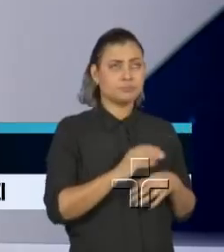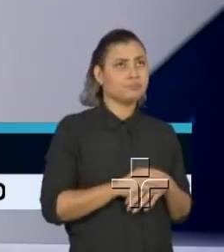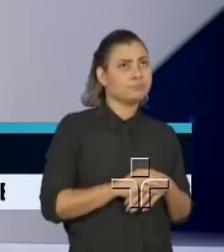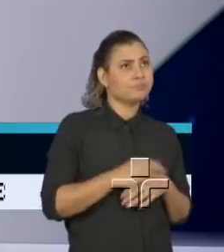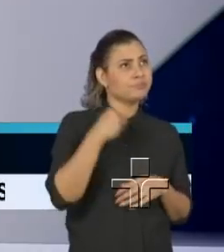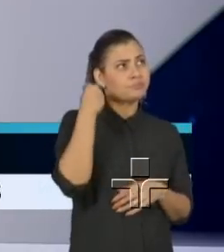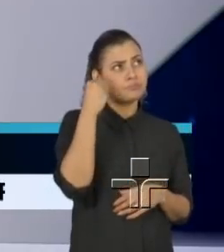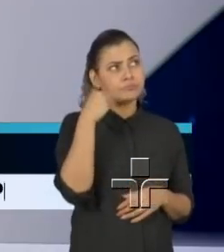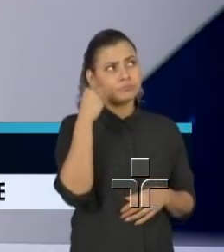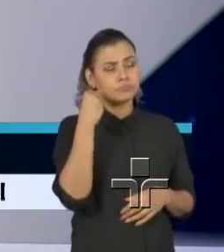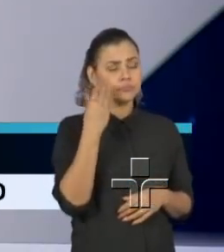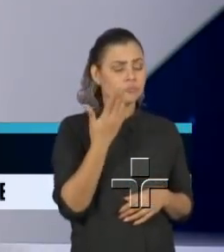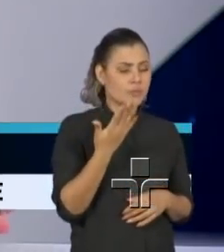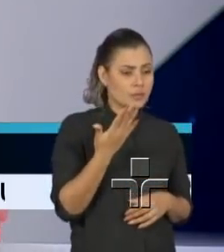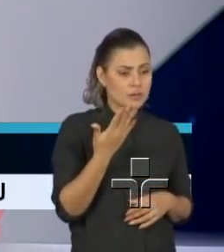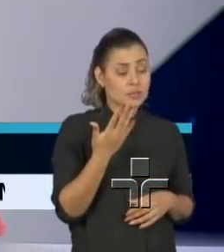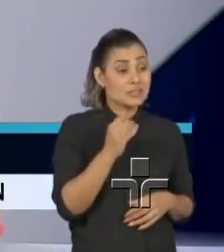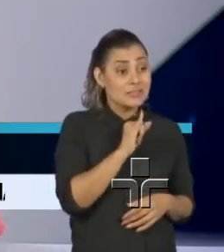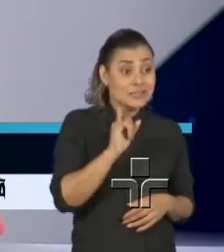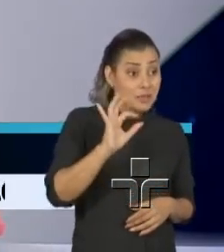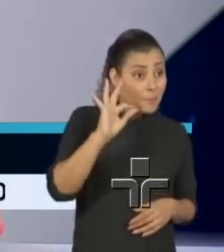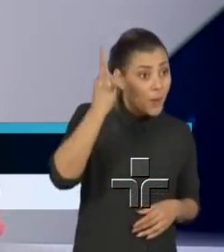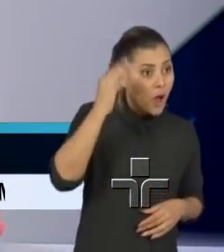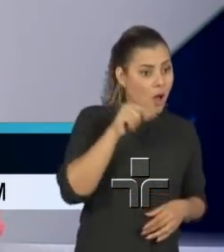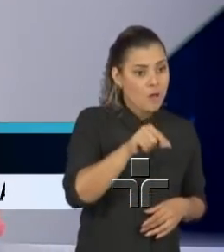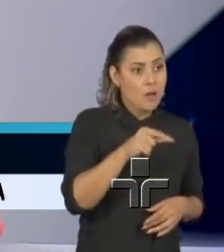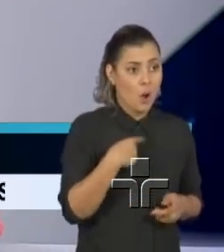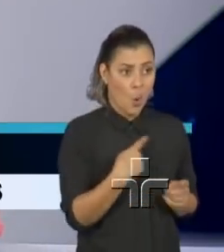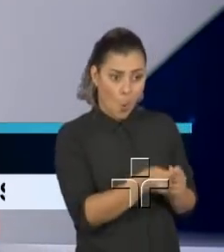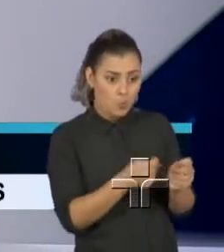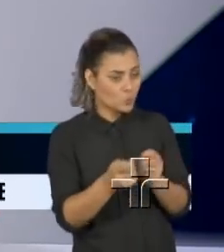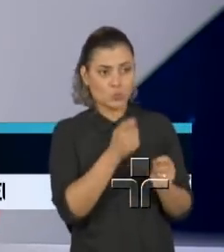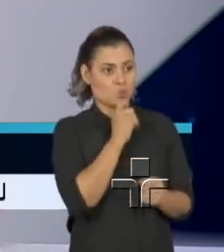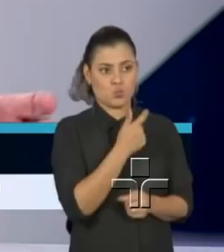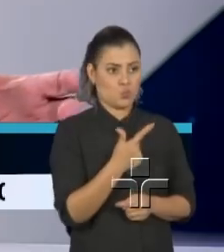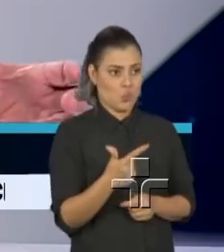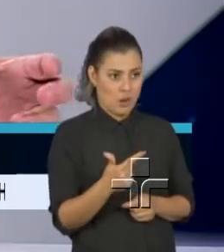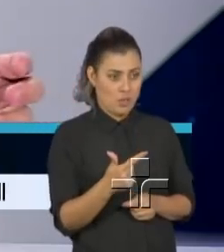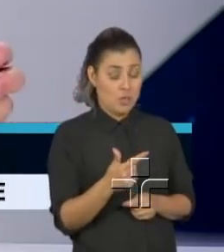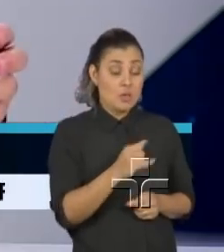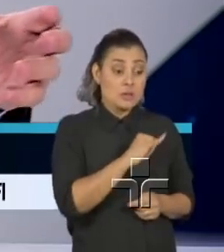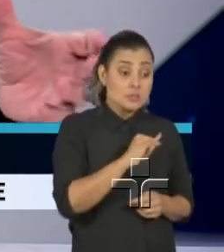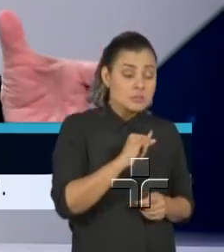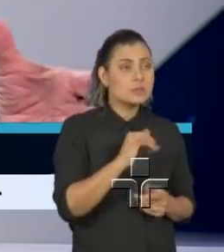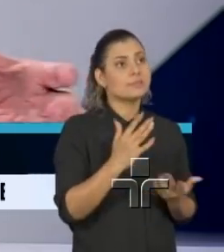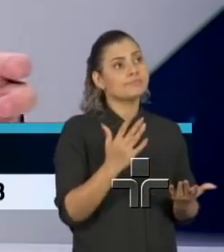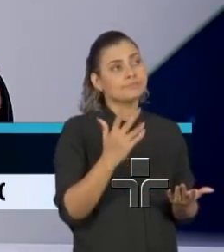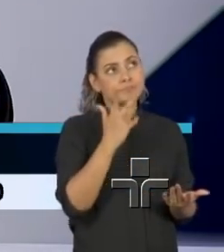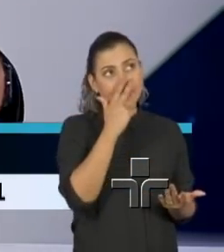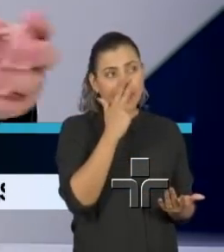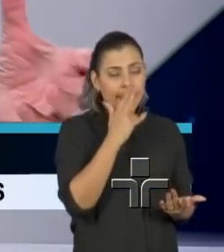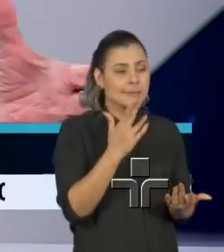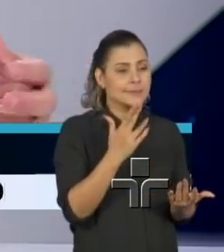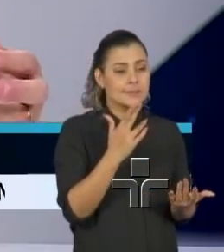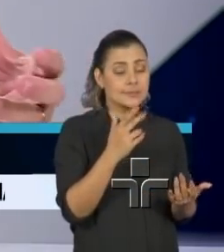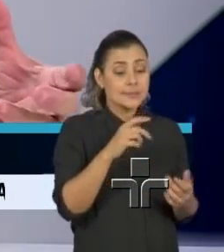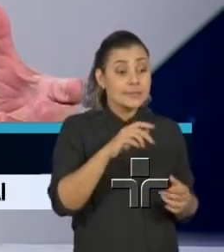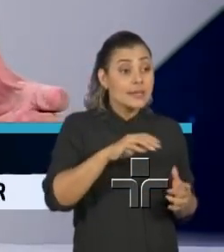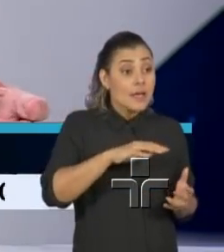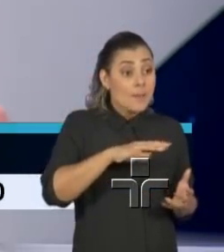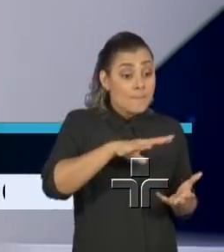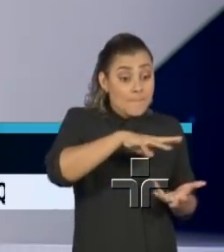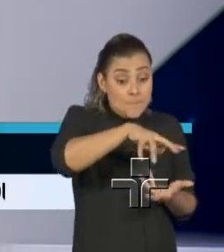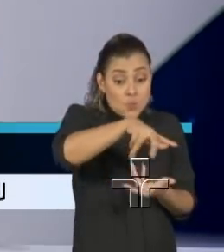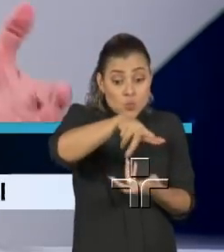experimento que a gente não tem controle sobre as variáveis. É como se a gente tivesse transformado as cidades do mundo